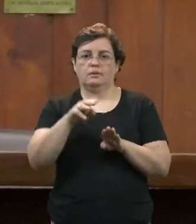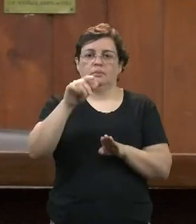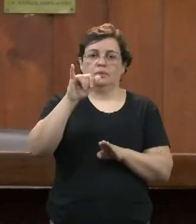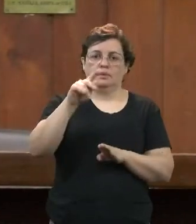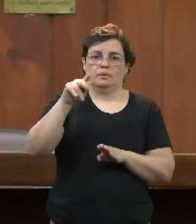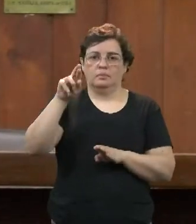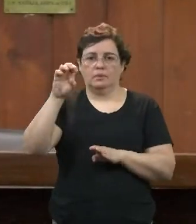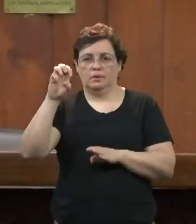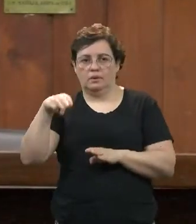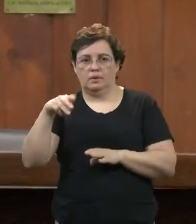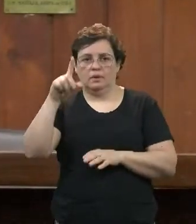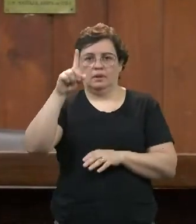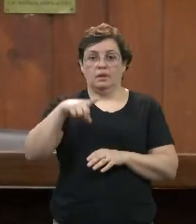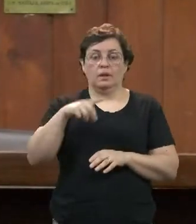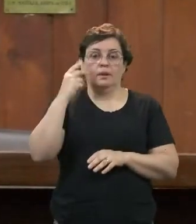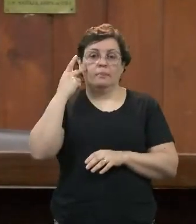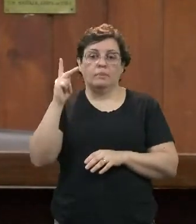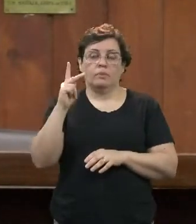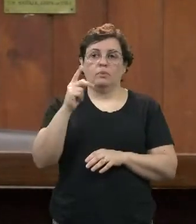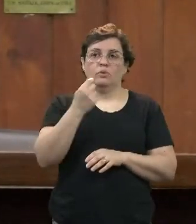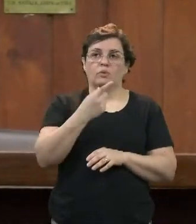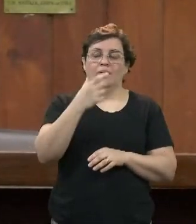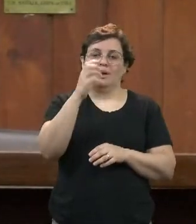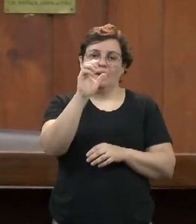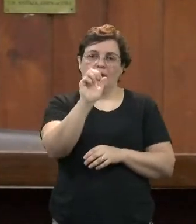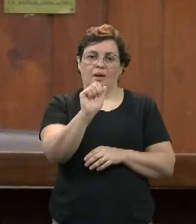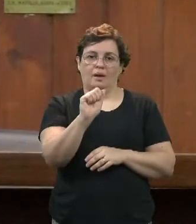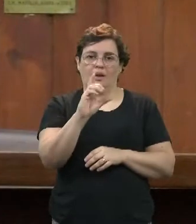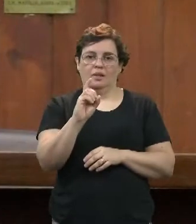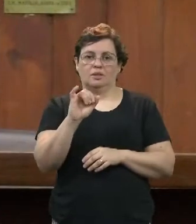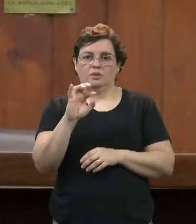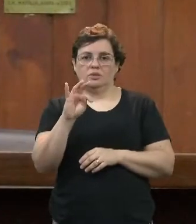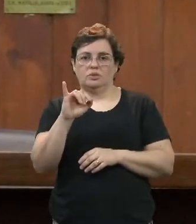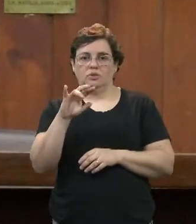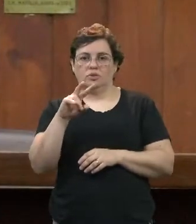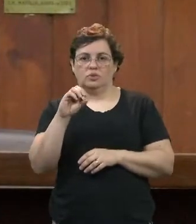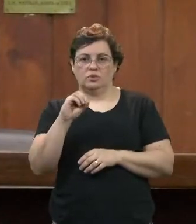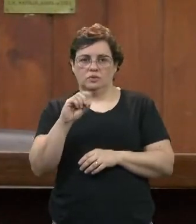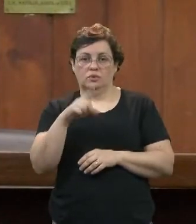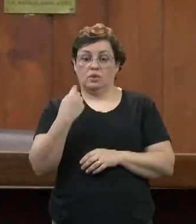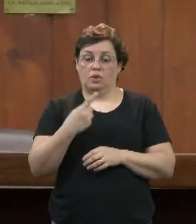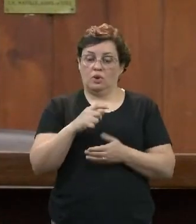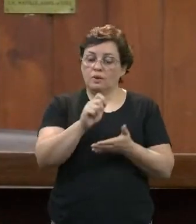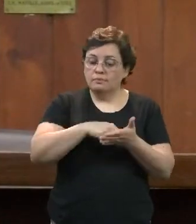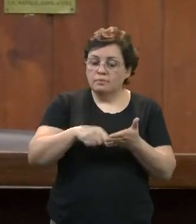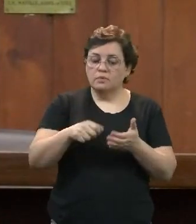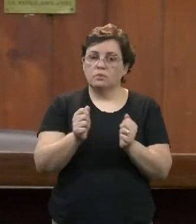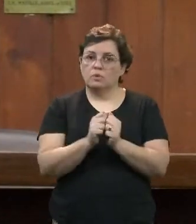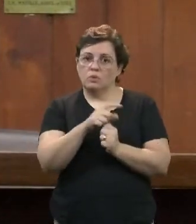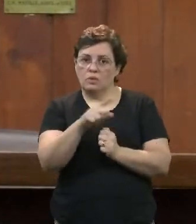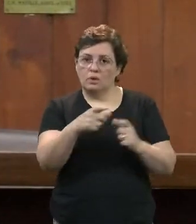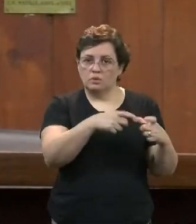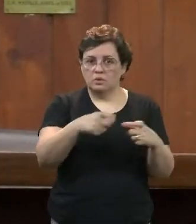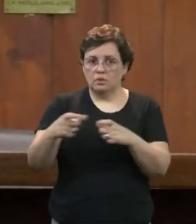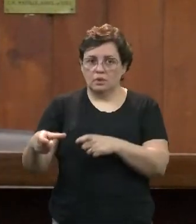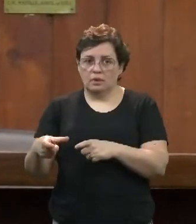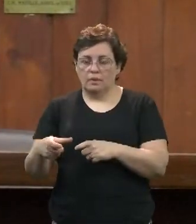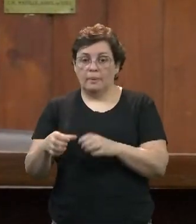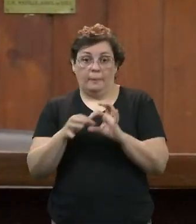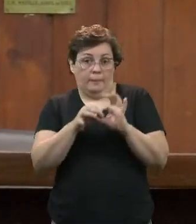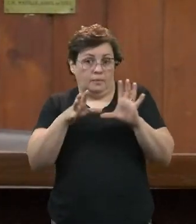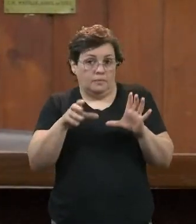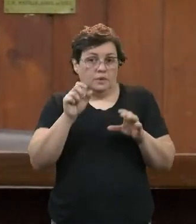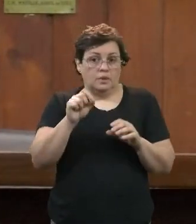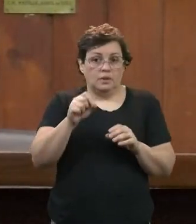que é através de um aditivo que a gente assina com essas entidades, permitindo que o servidor que desejar